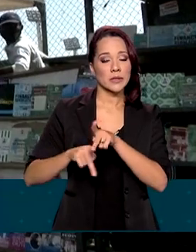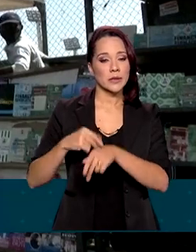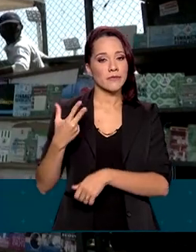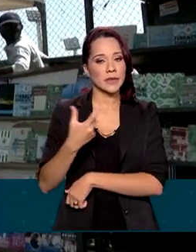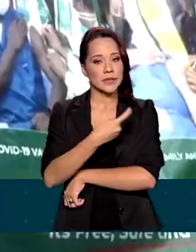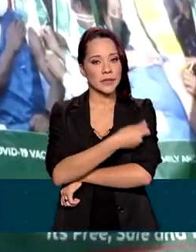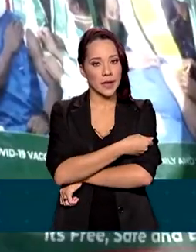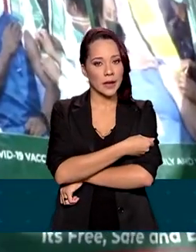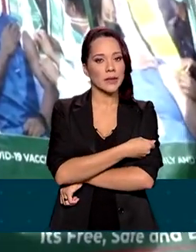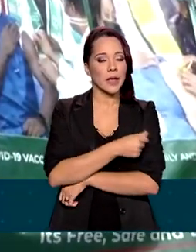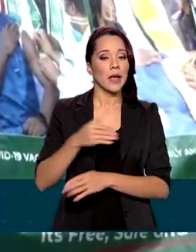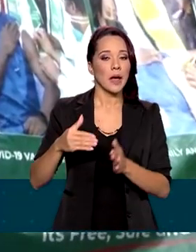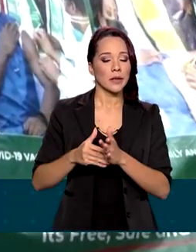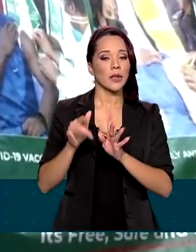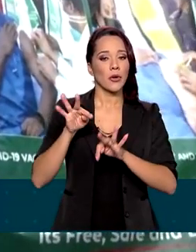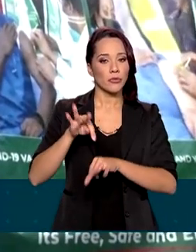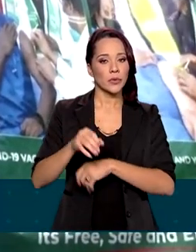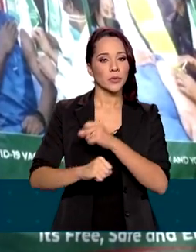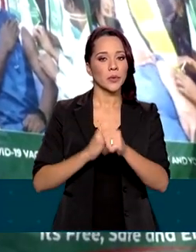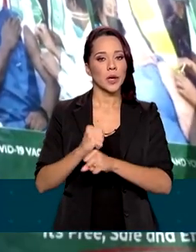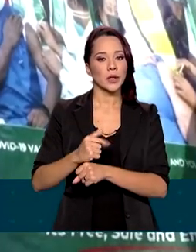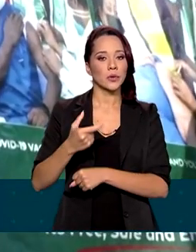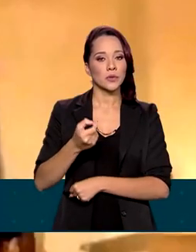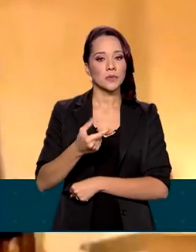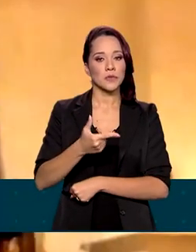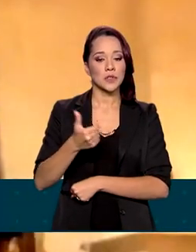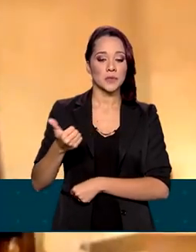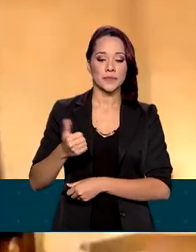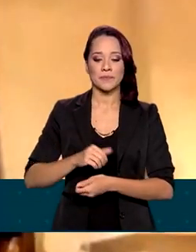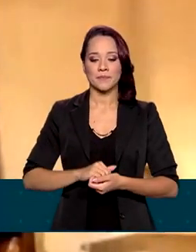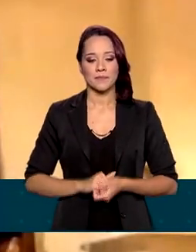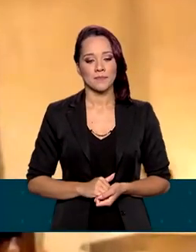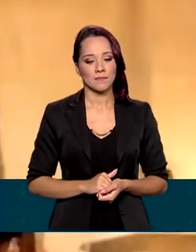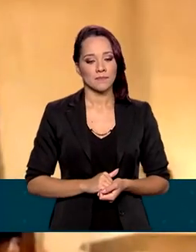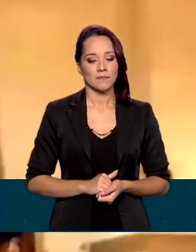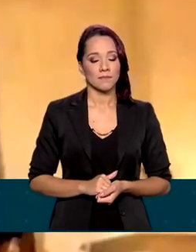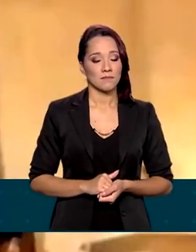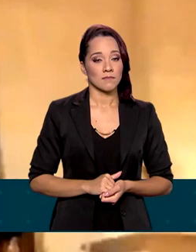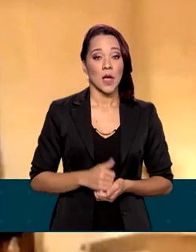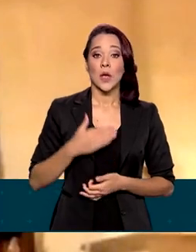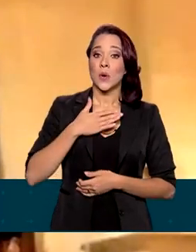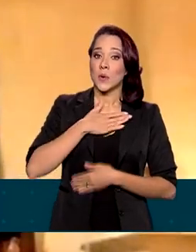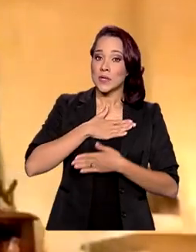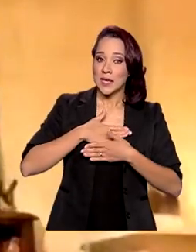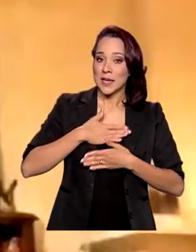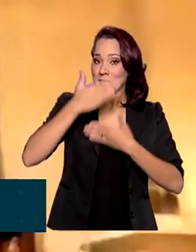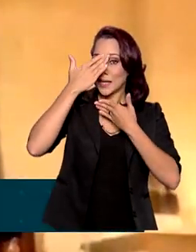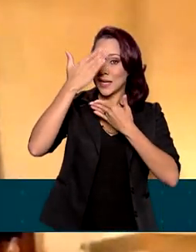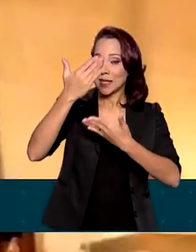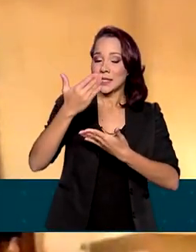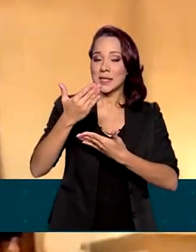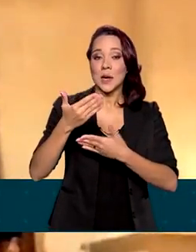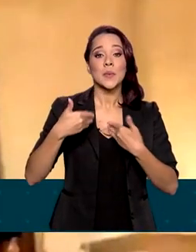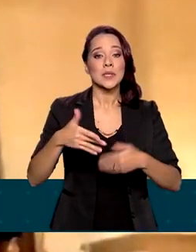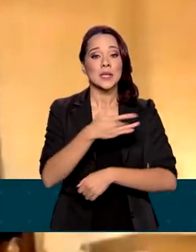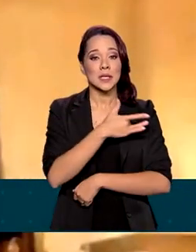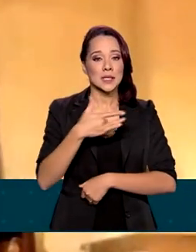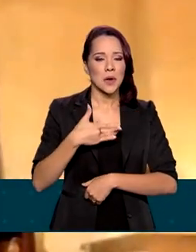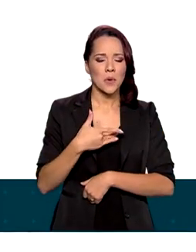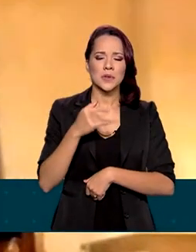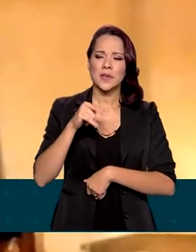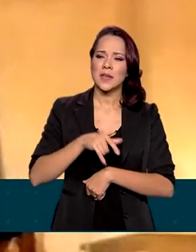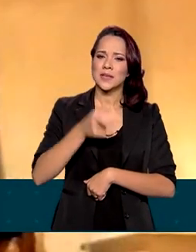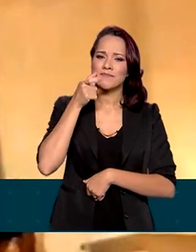vacinada até o final de 2021. Eu gostaria de agradecer, em nome do Ministério da Saúde, essa iniciativa do governo